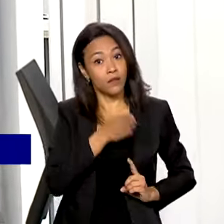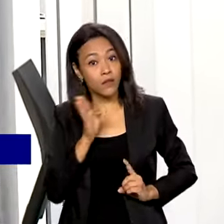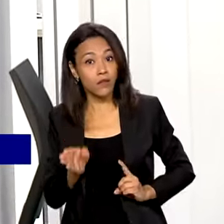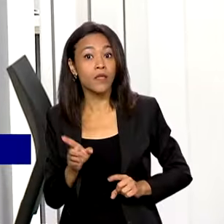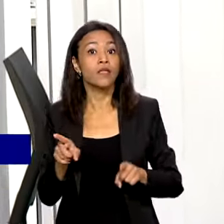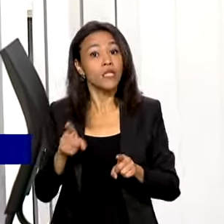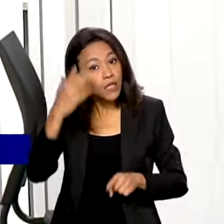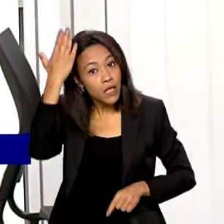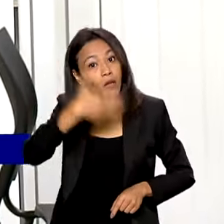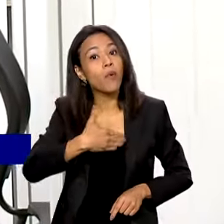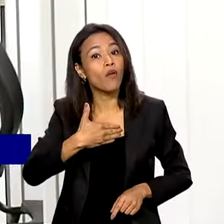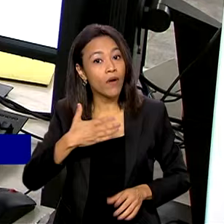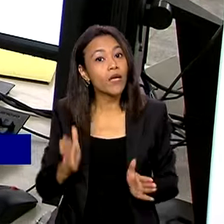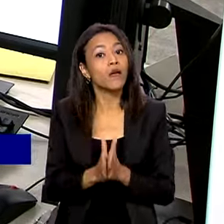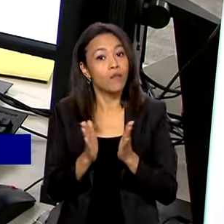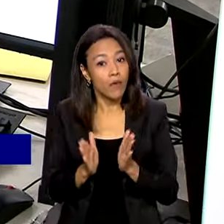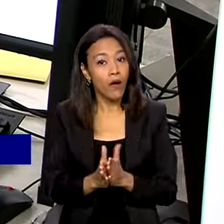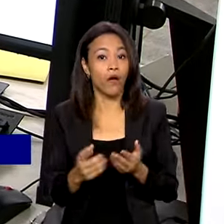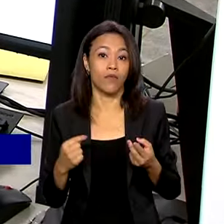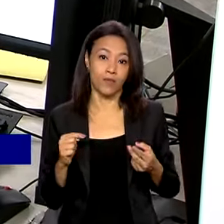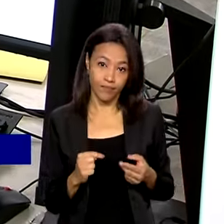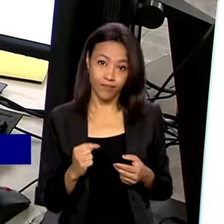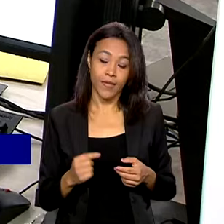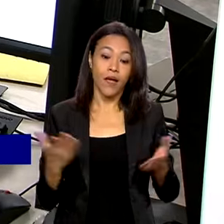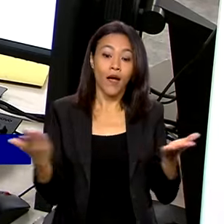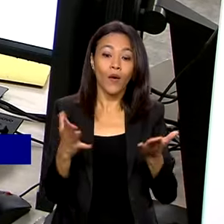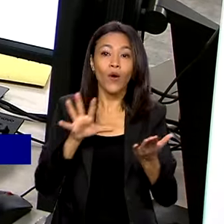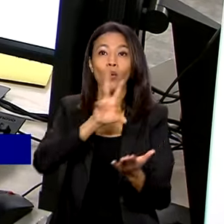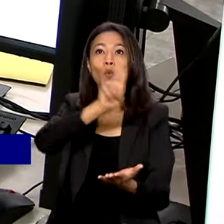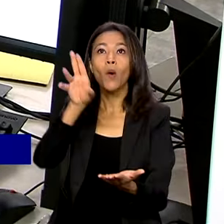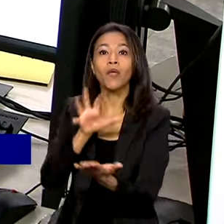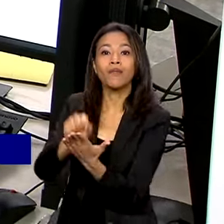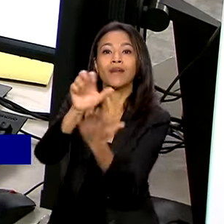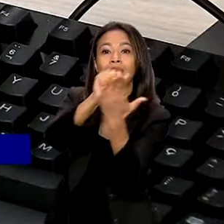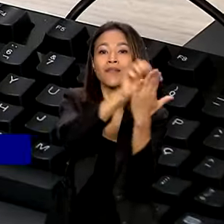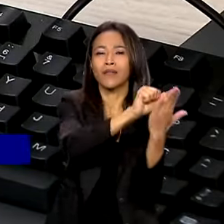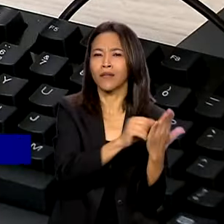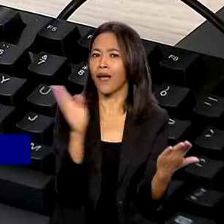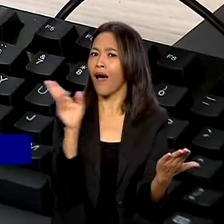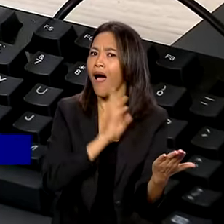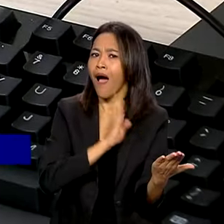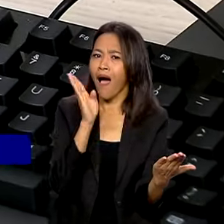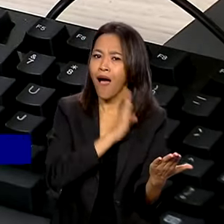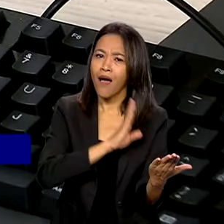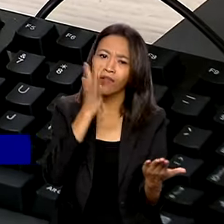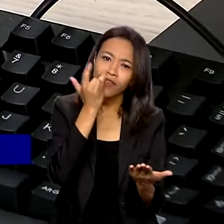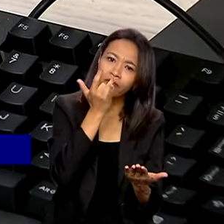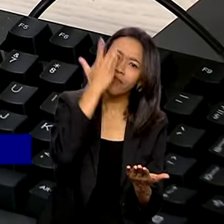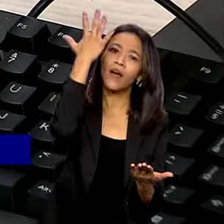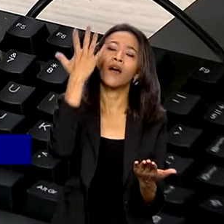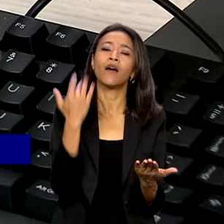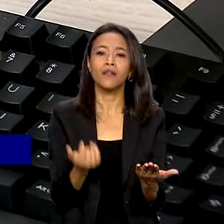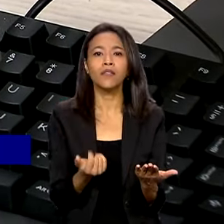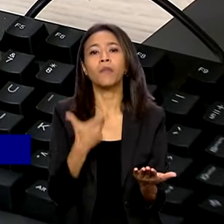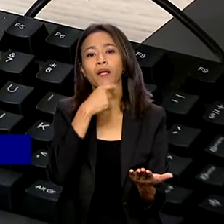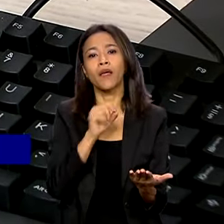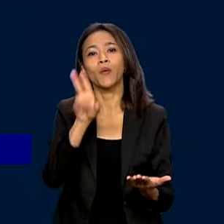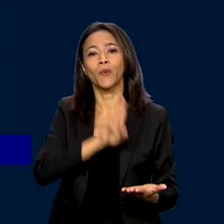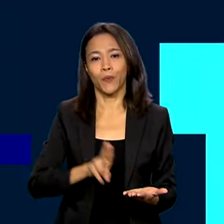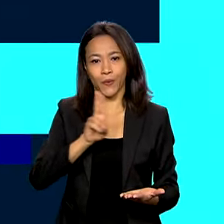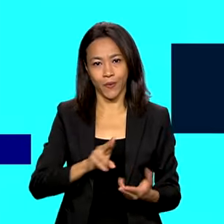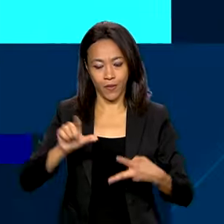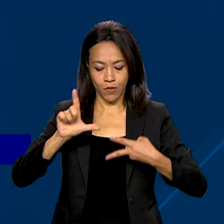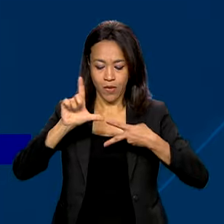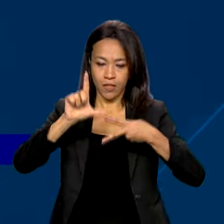comprovadamente carentes. E agora o cadastramento está mais rápido e fácil para o usuário do benefício.